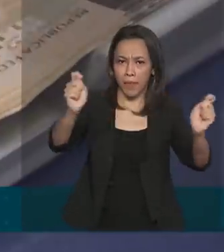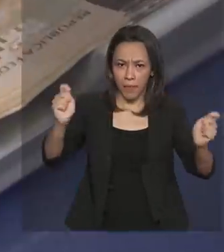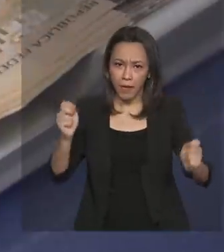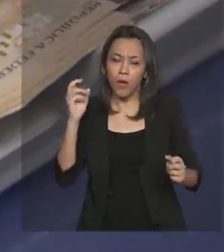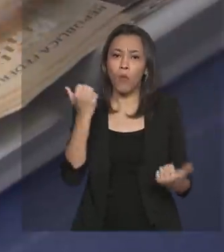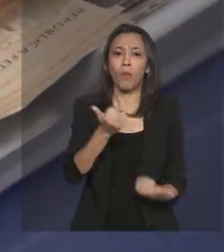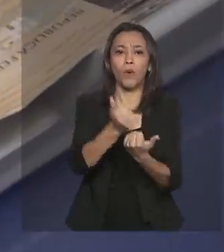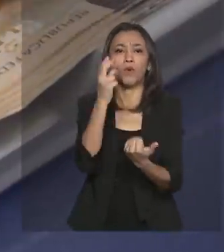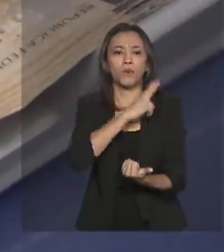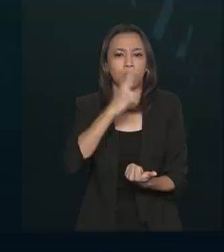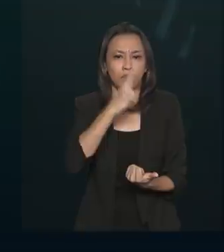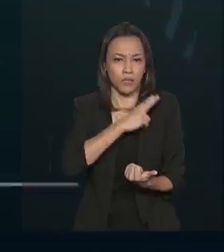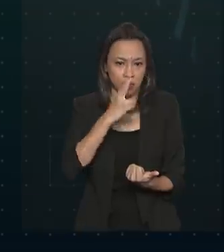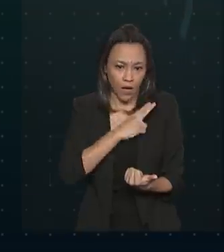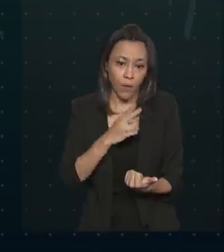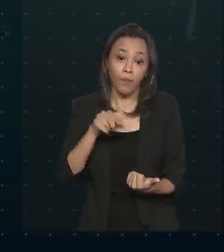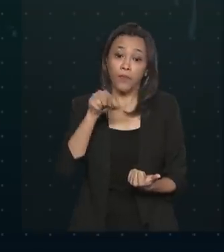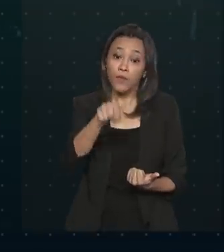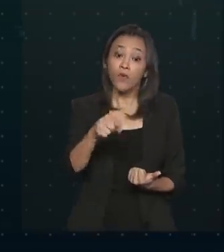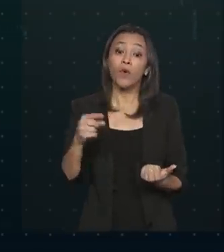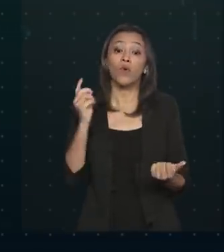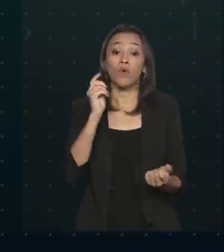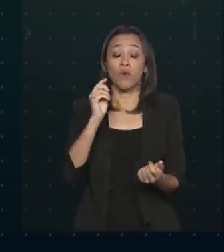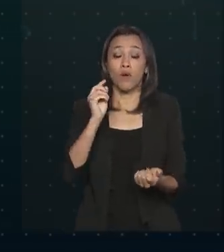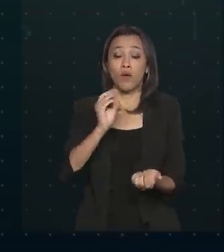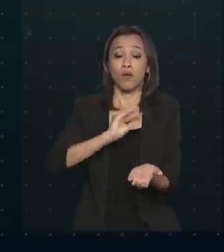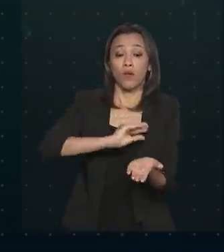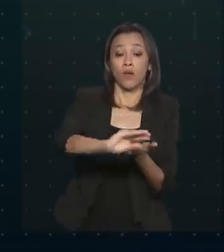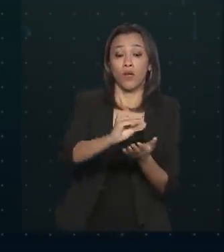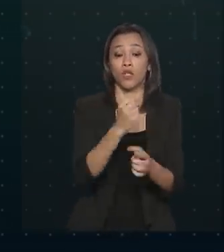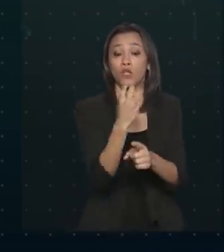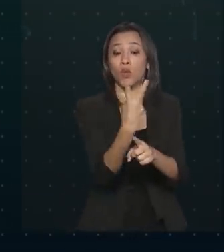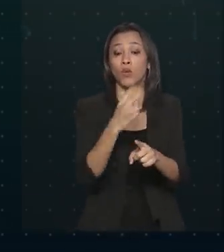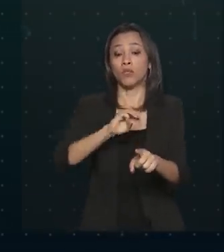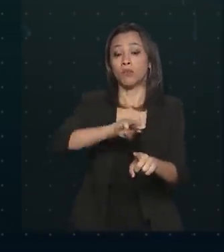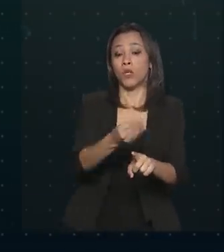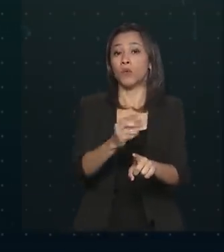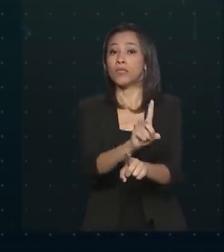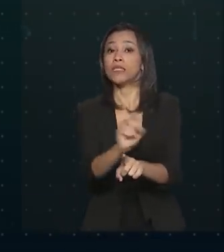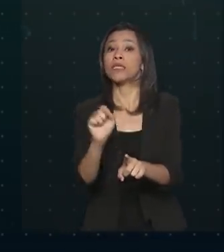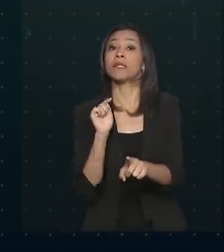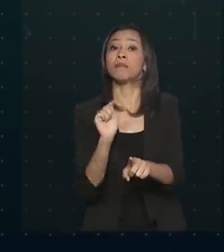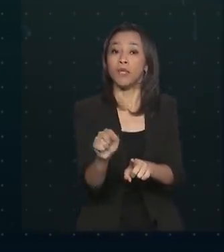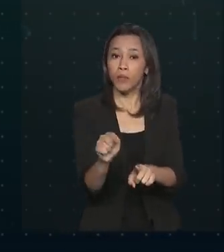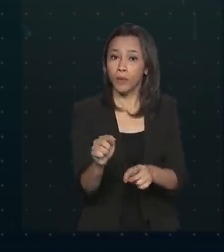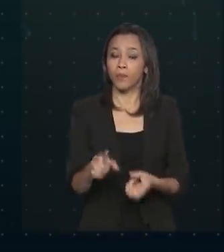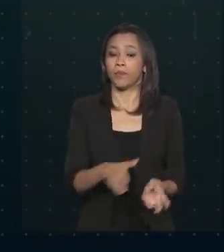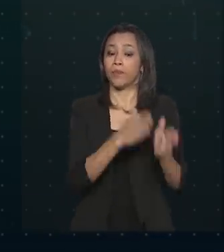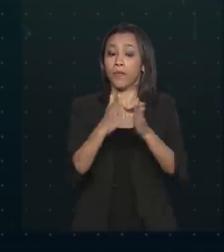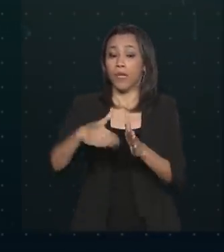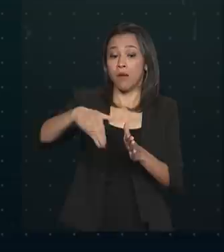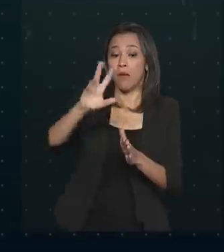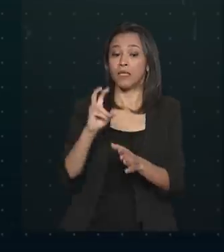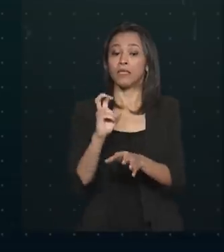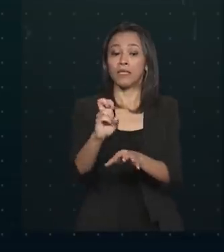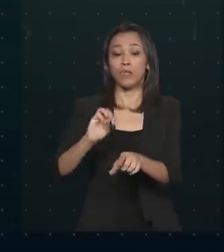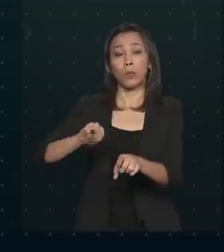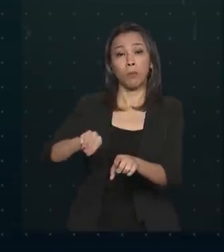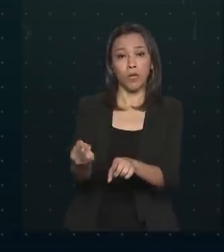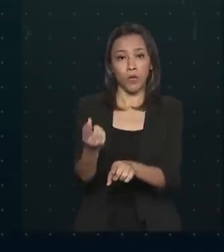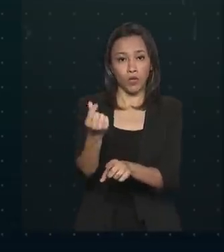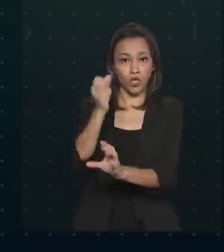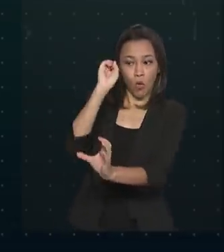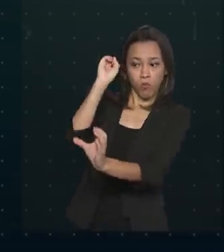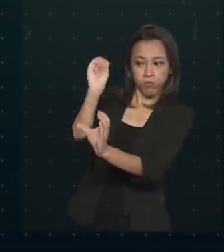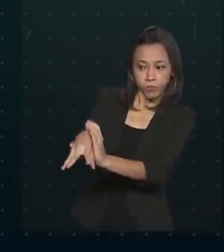concedido pelo governo. Foram feitos 2 milhões e 100 mil pagamentos e mais de 5 milhões de depósitos.